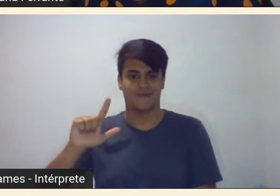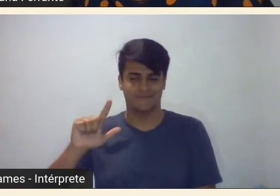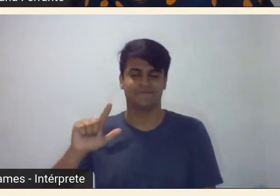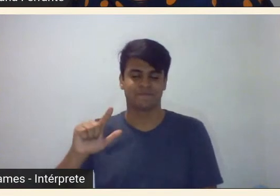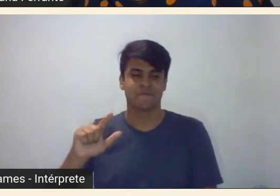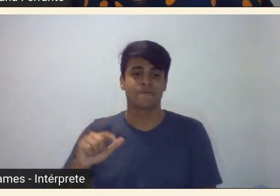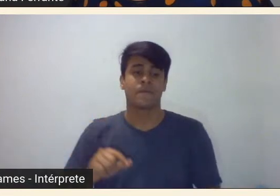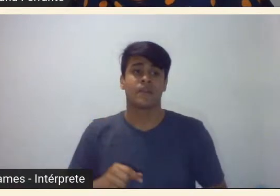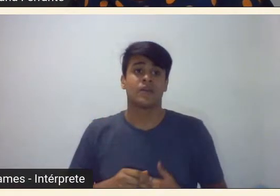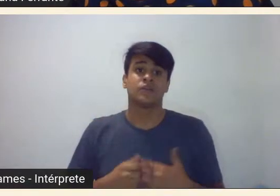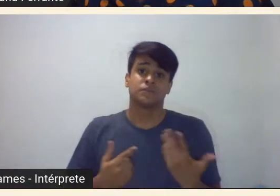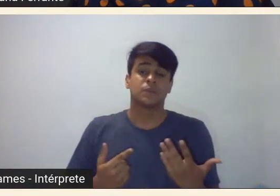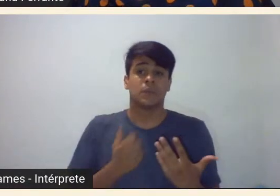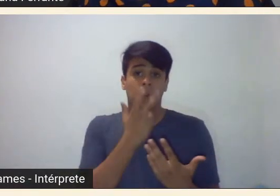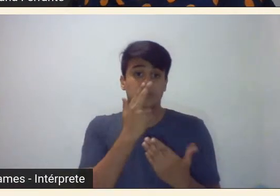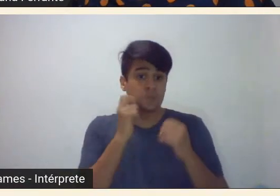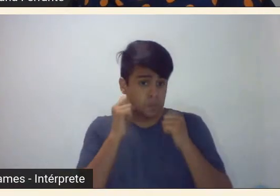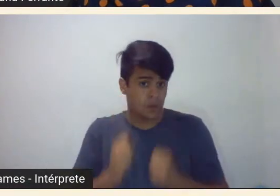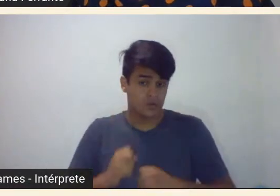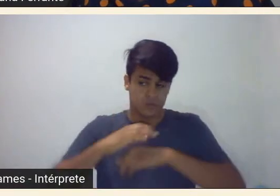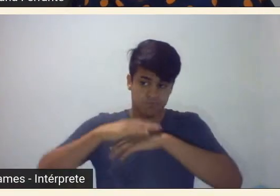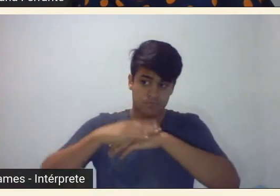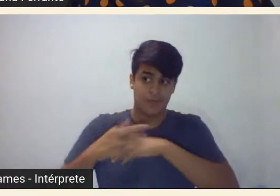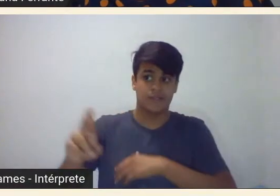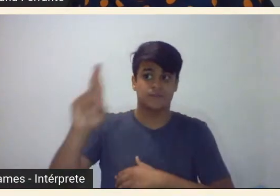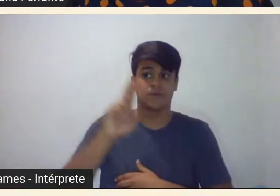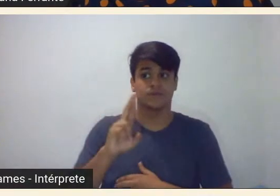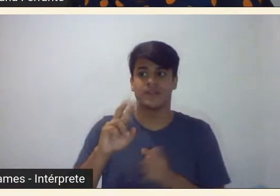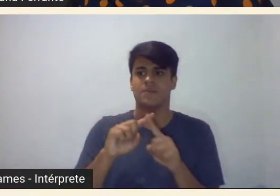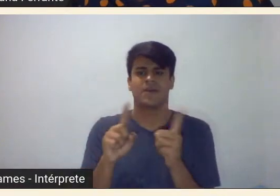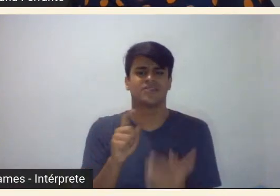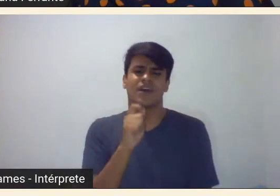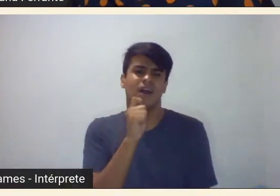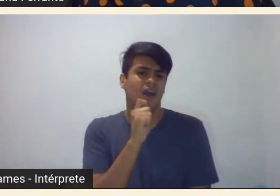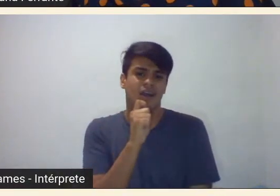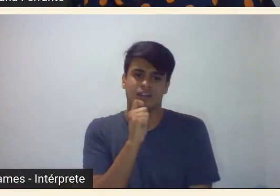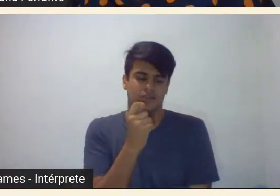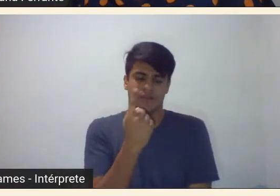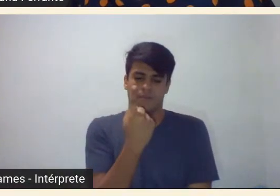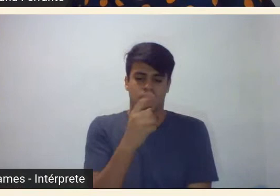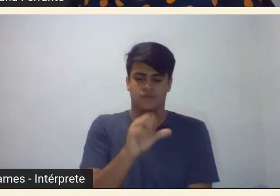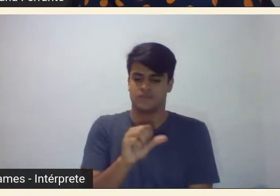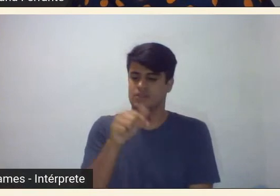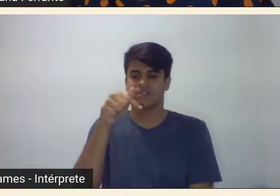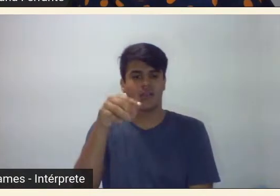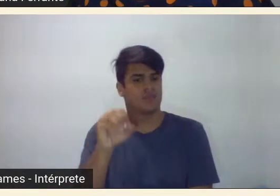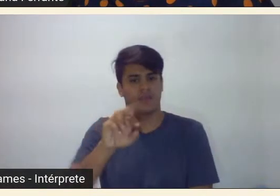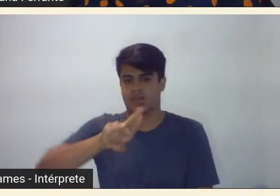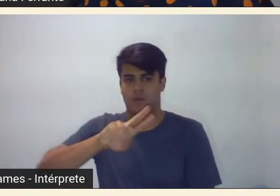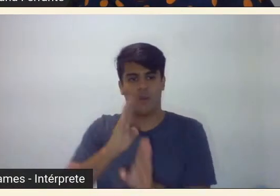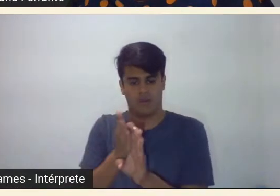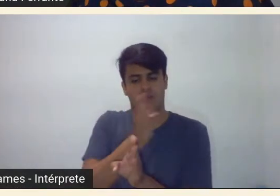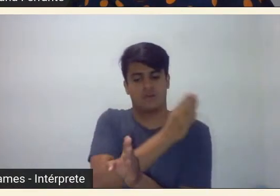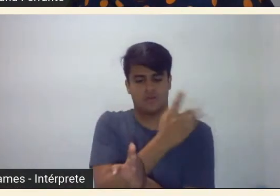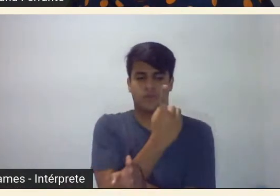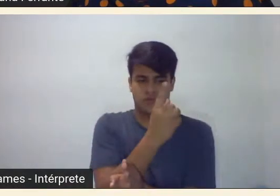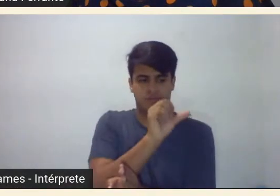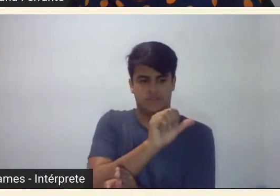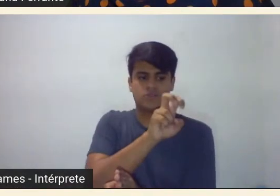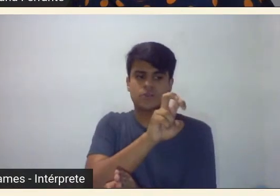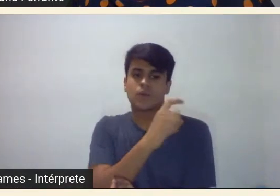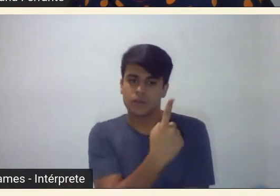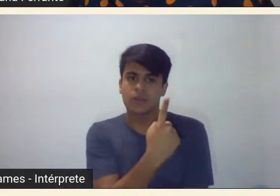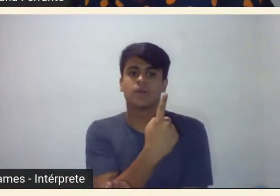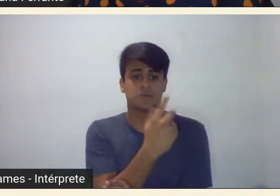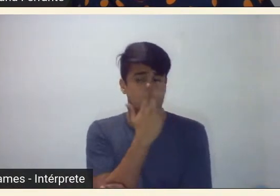que ela poderia responder melhor mas ela não está datando isso no 70 ela coloca isso um pouco antes em 51 mas me pareceu